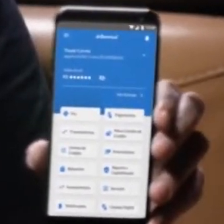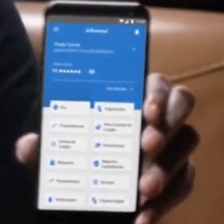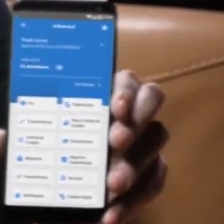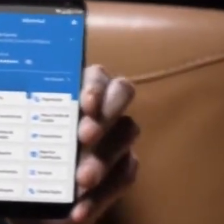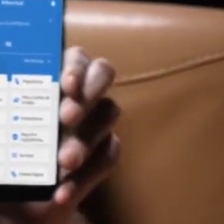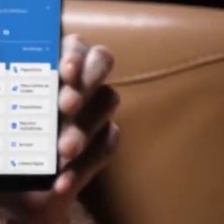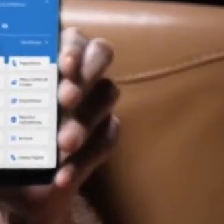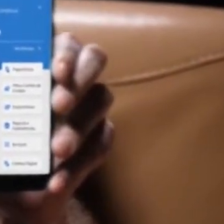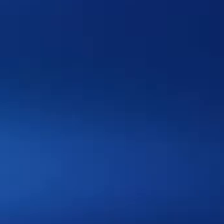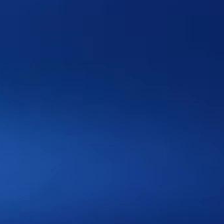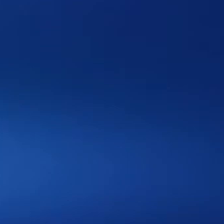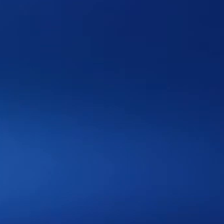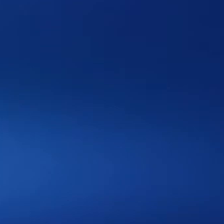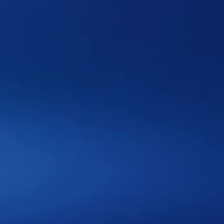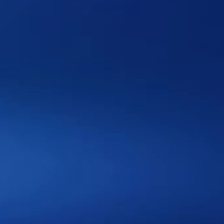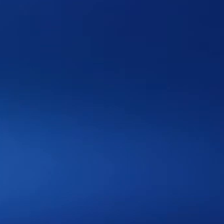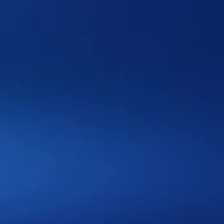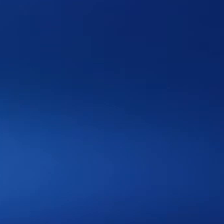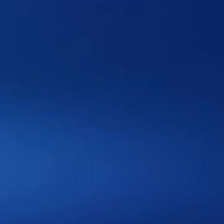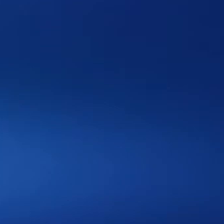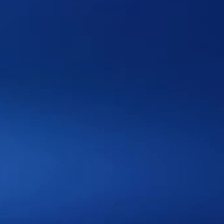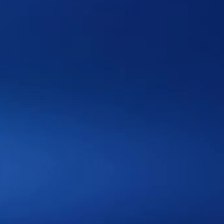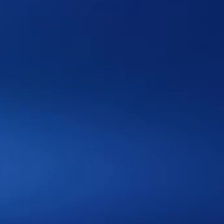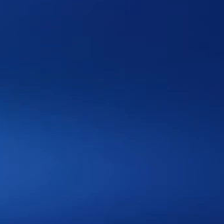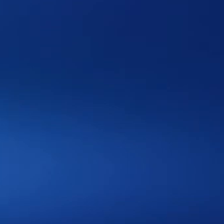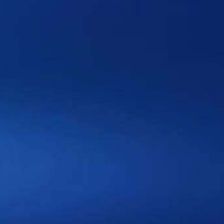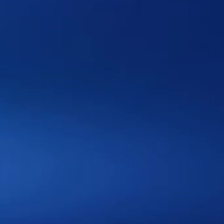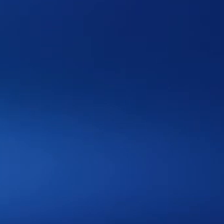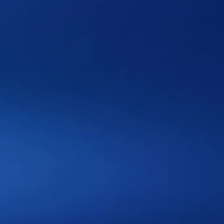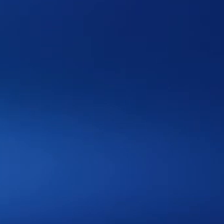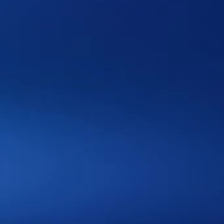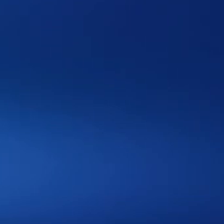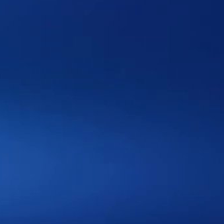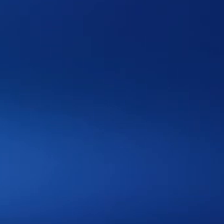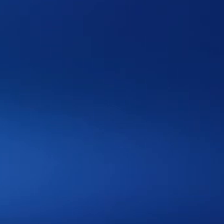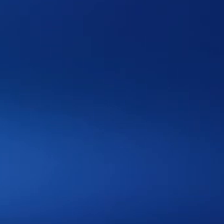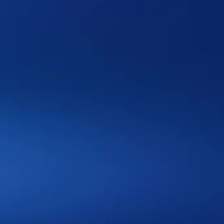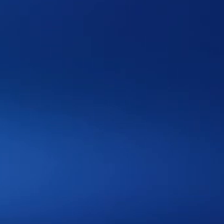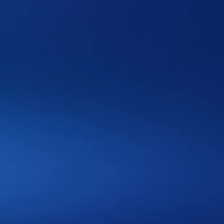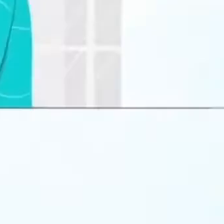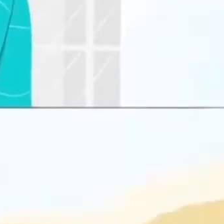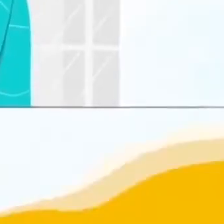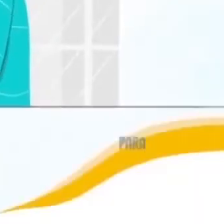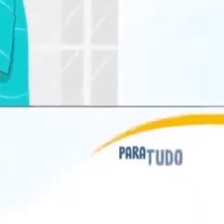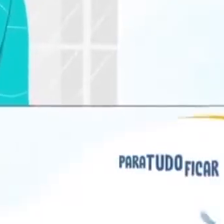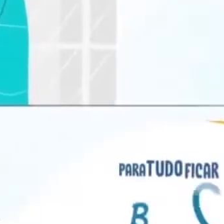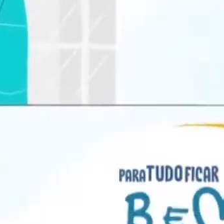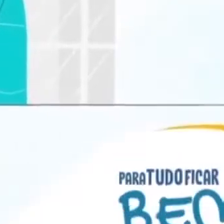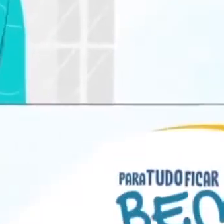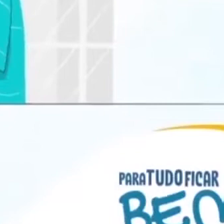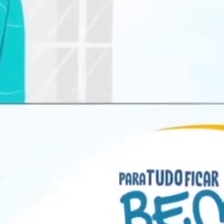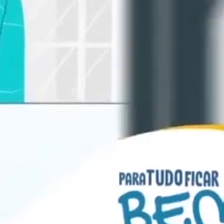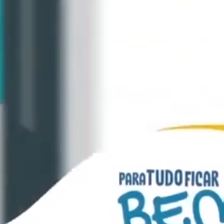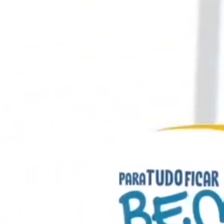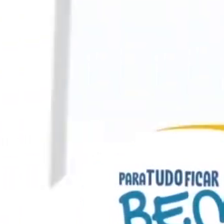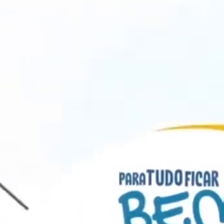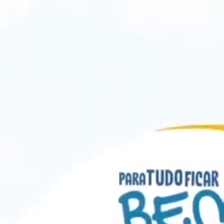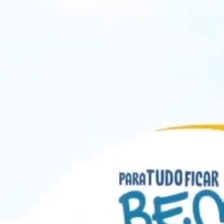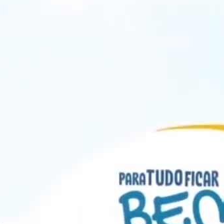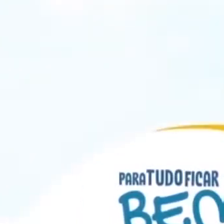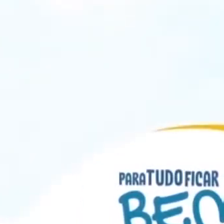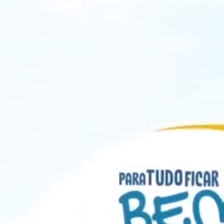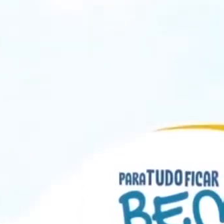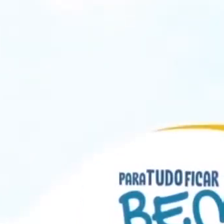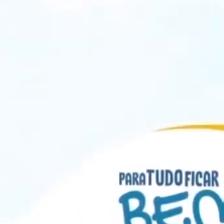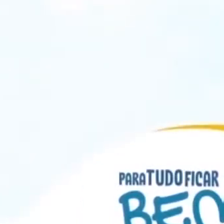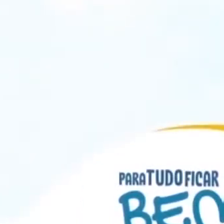Digital. Banrisul Digital. Tudo no seu tempo. Aniversário é uma data para dividir com